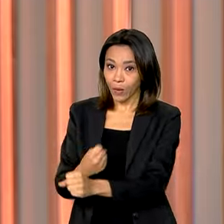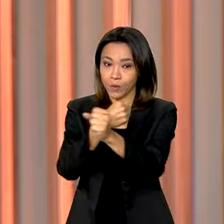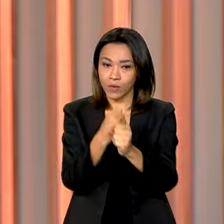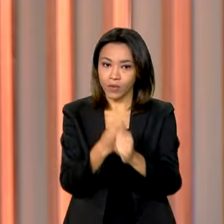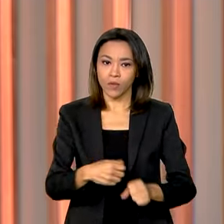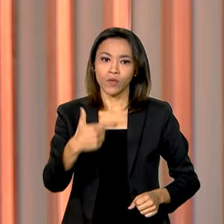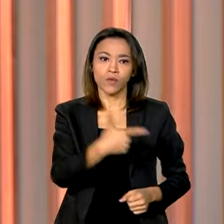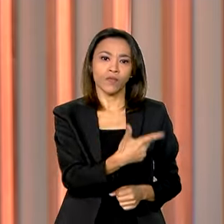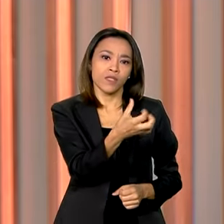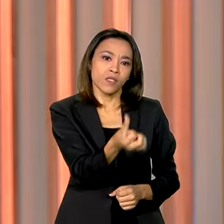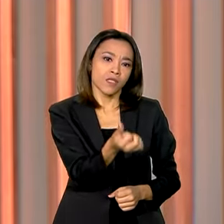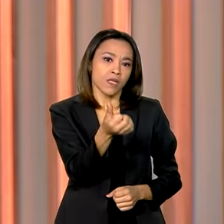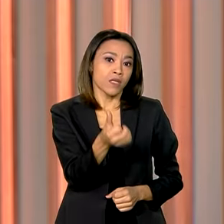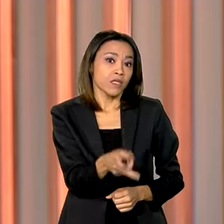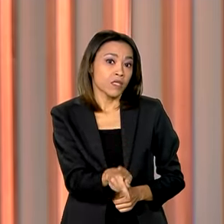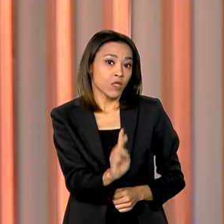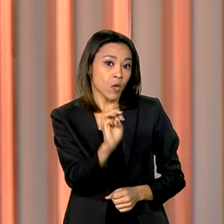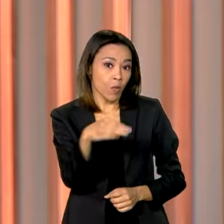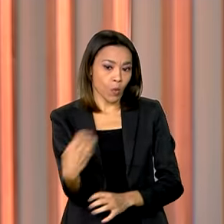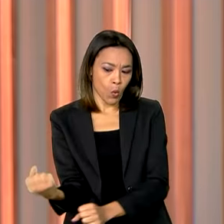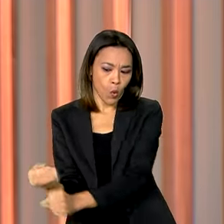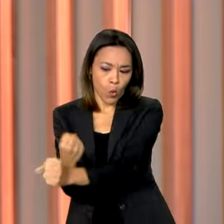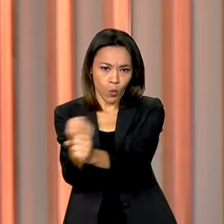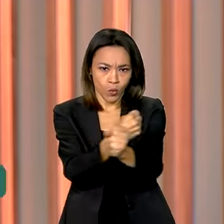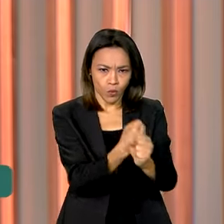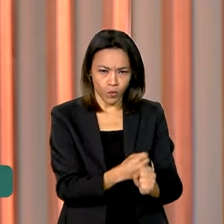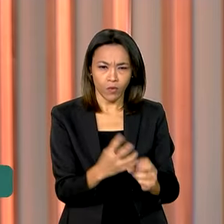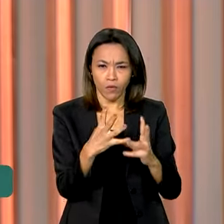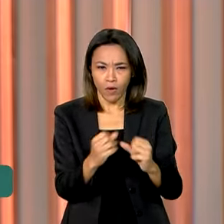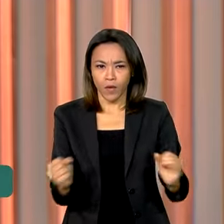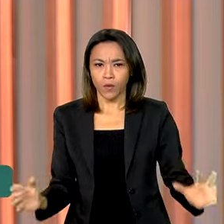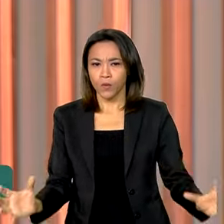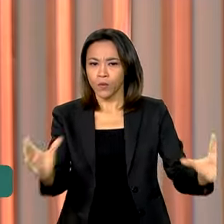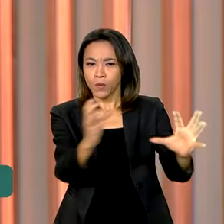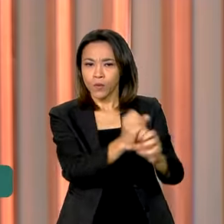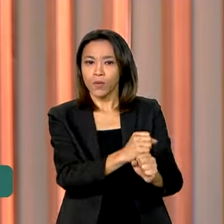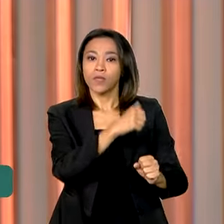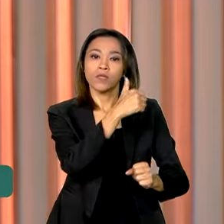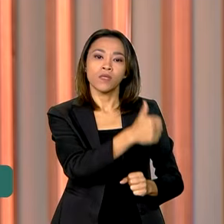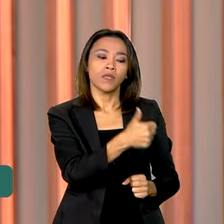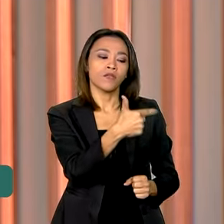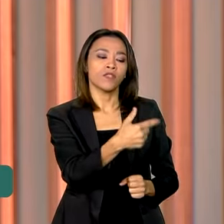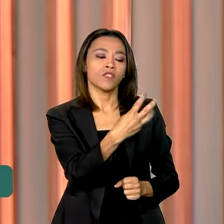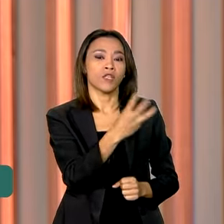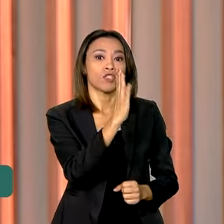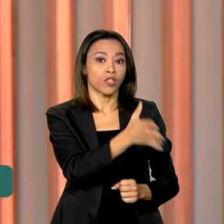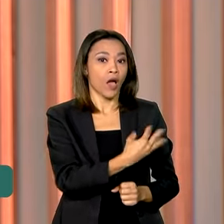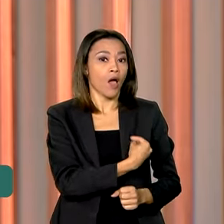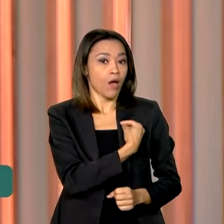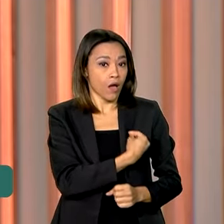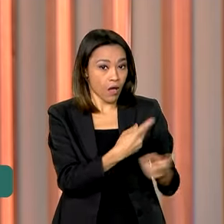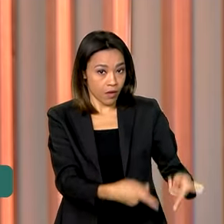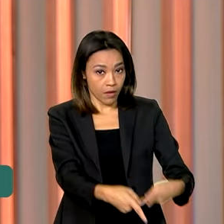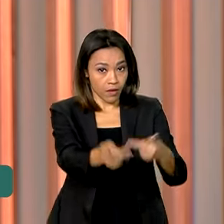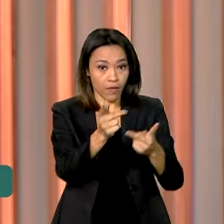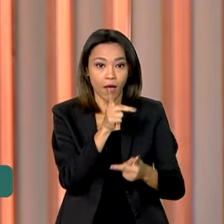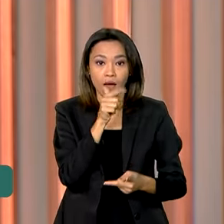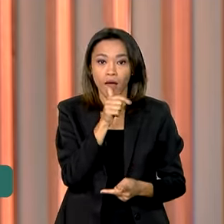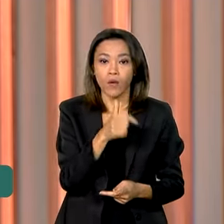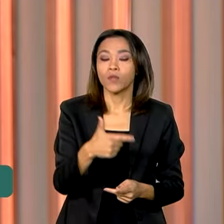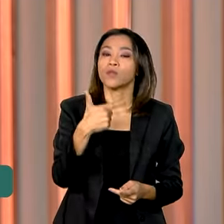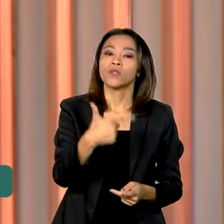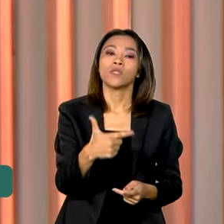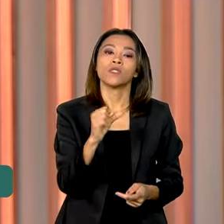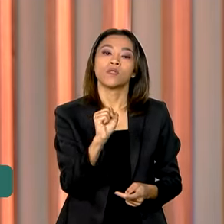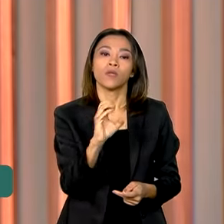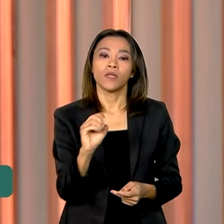Os 26 quilômetros a serem construídos vão se juntar aos 123 já existentes e levar água a mais de 280 mil